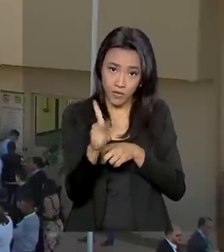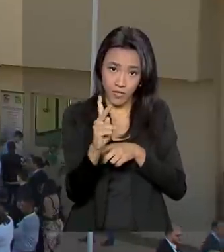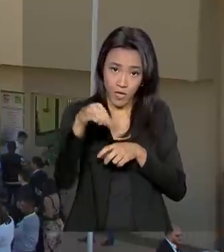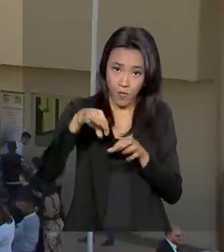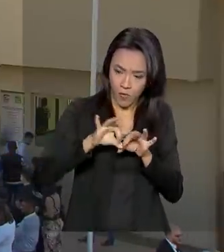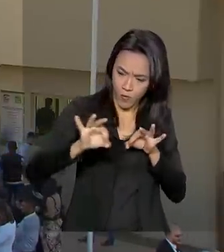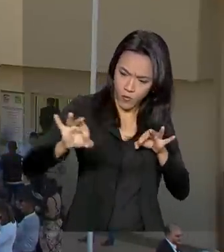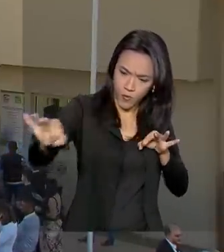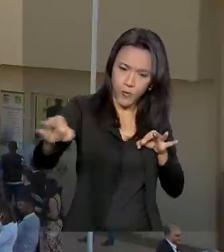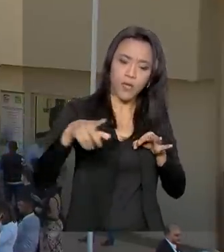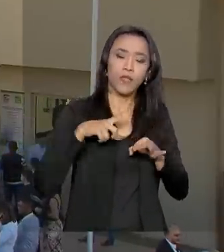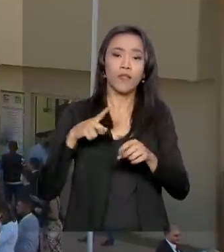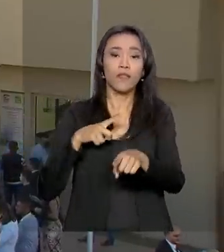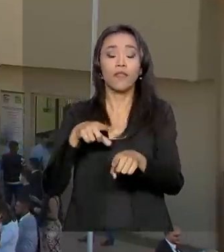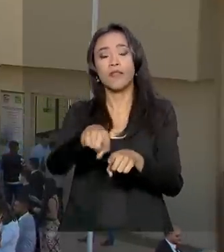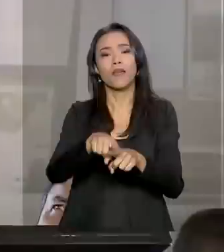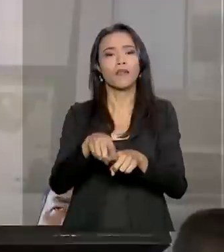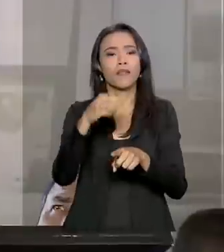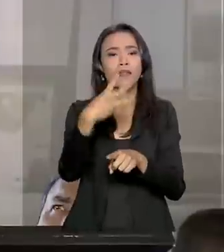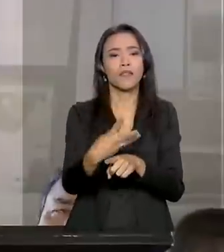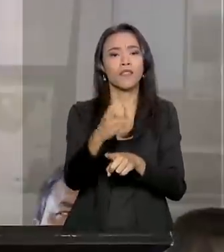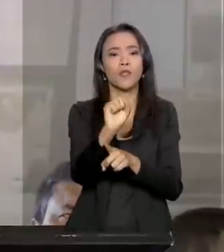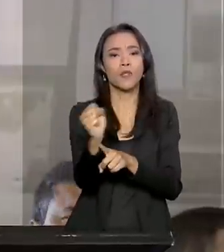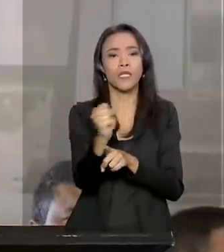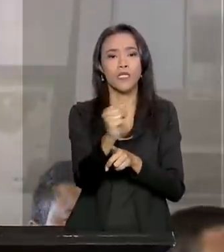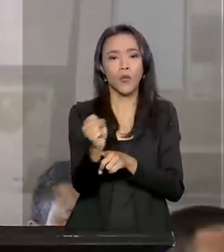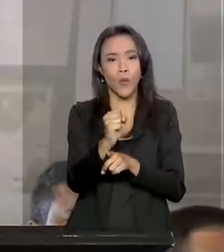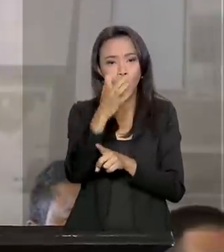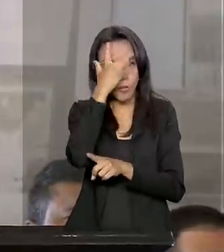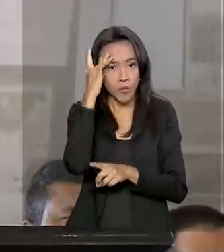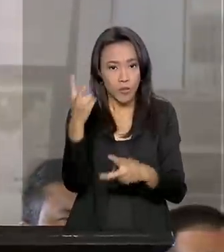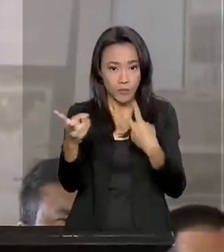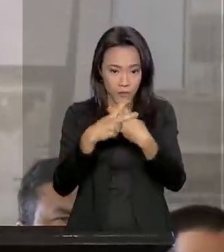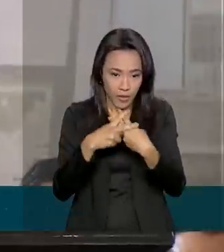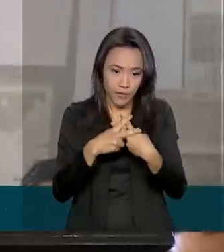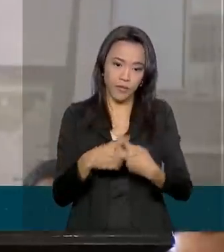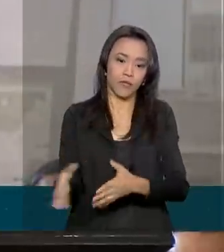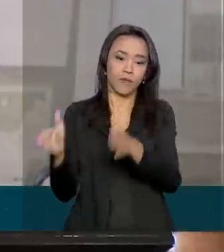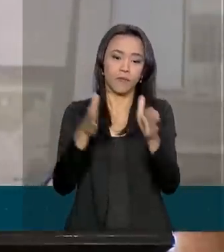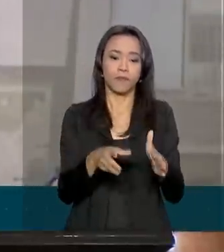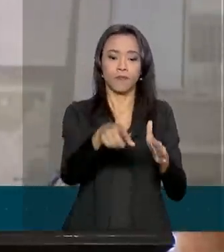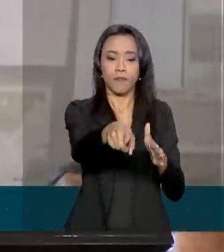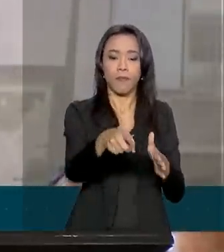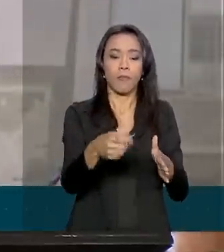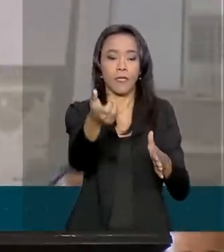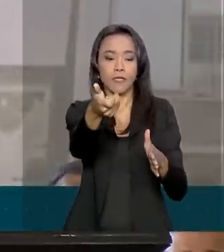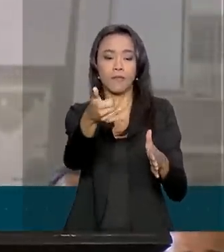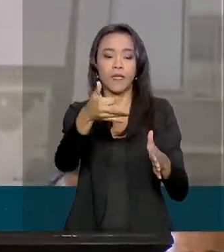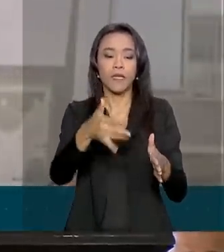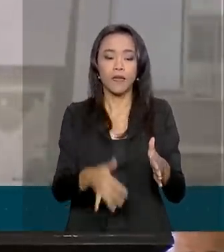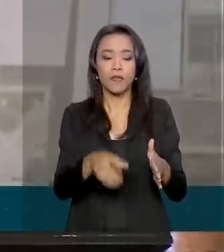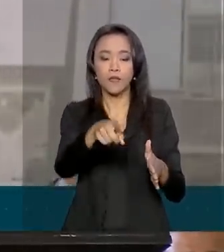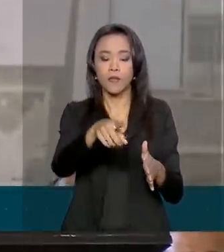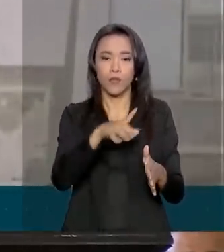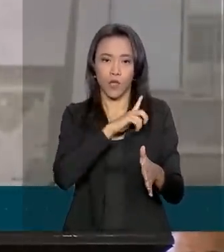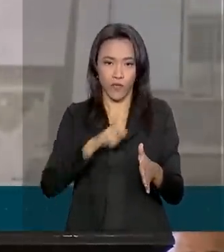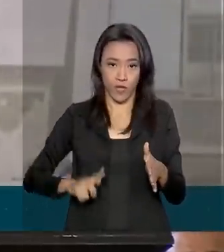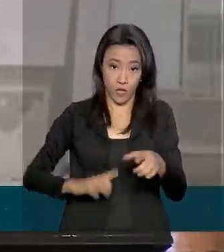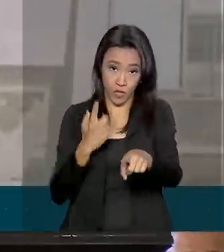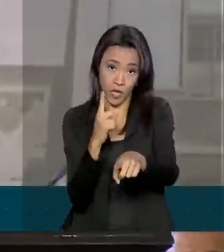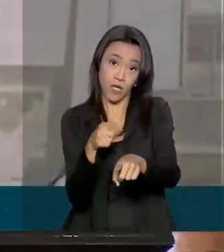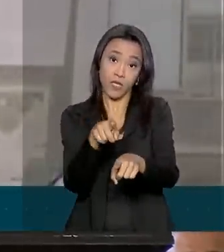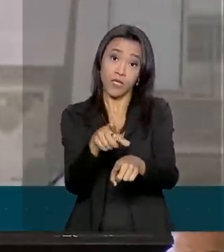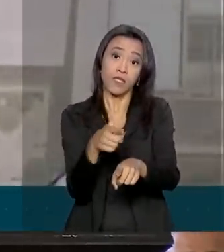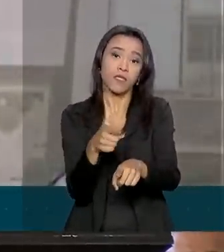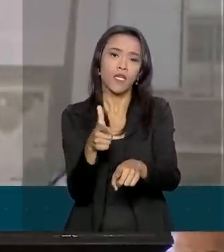388 detentos. Aqueles que estão comandando a criminalidade do lado de fora não terão mais